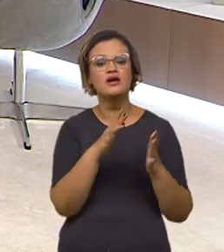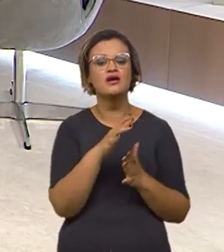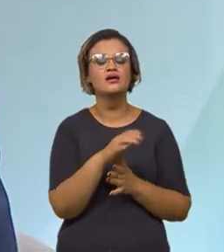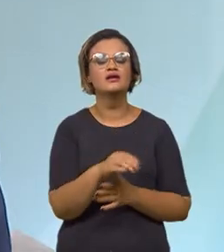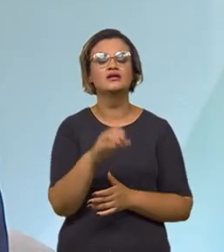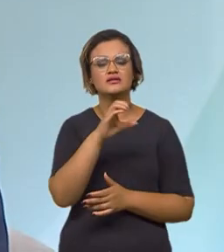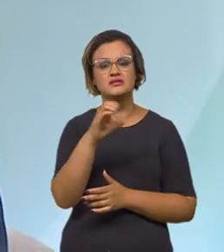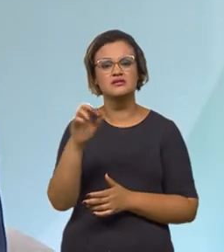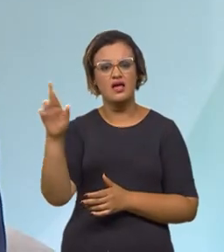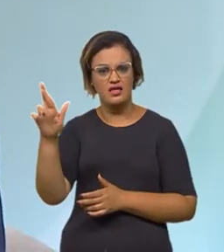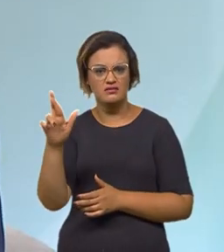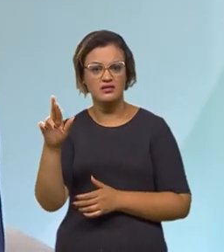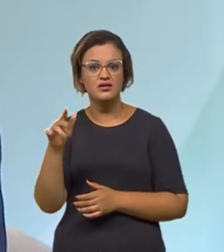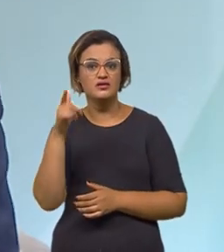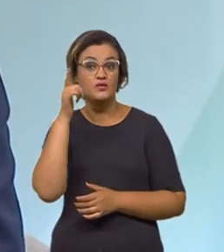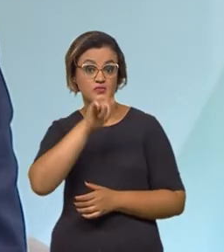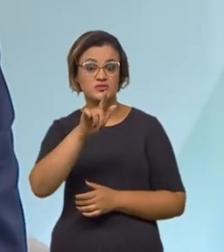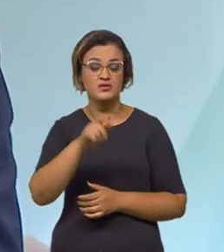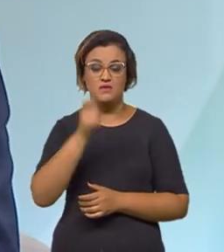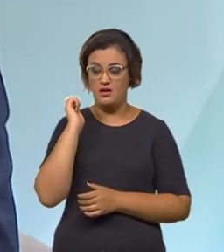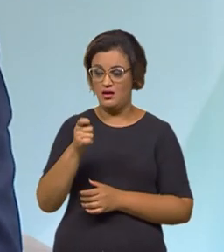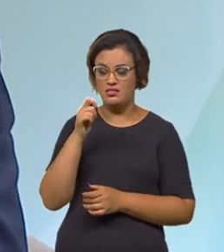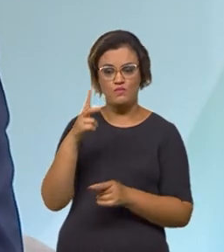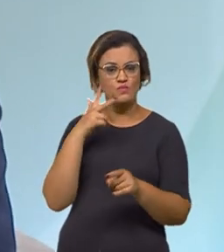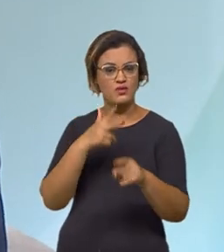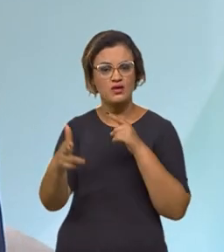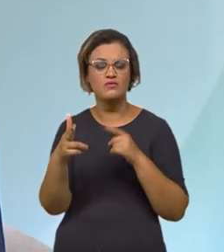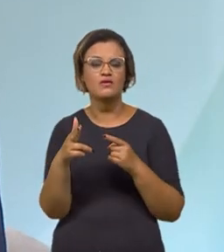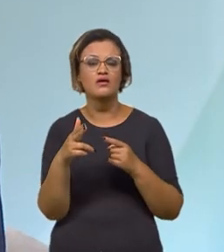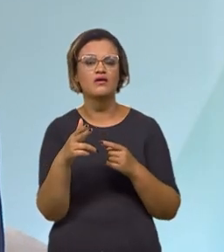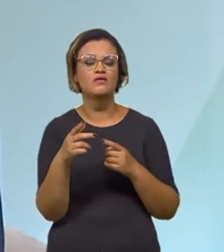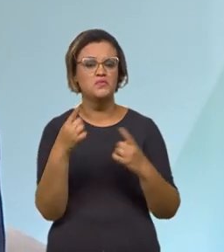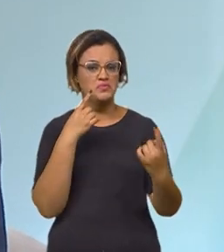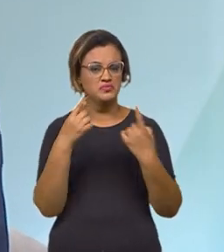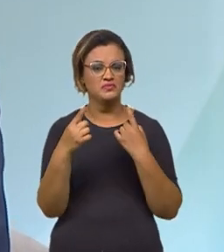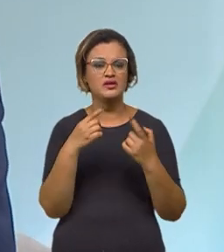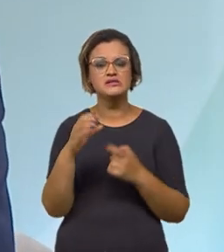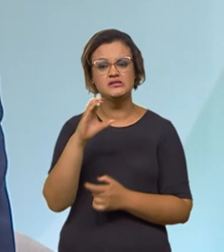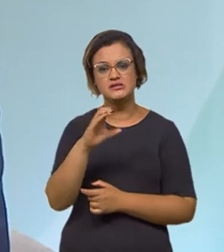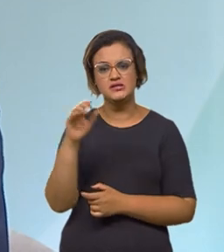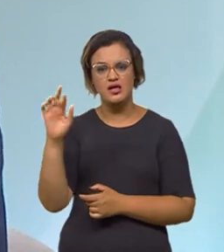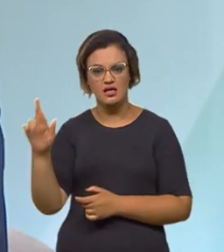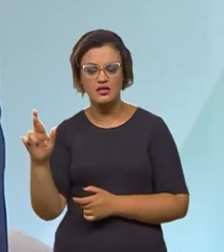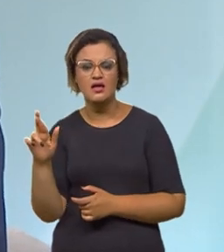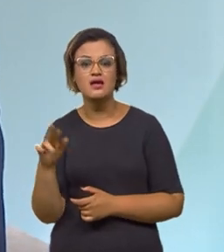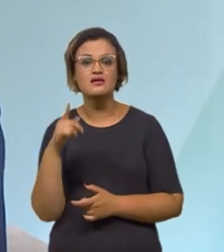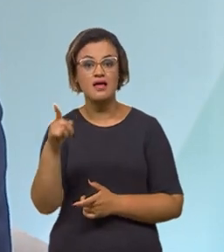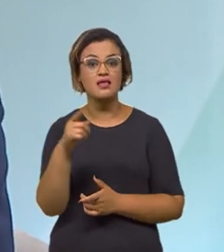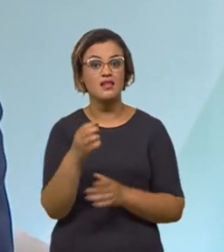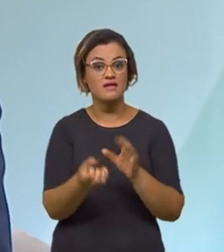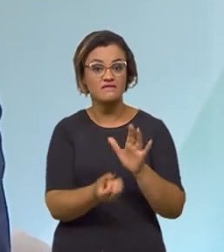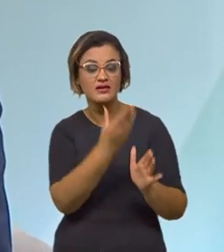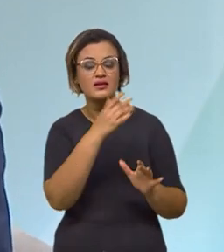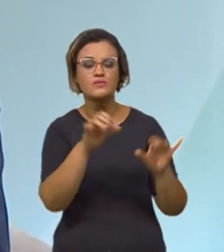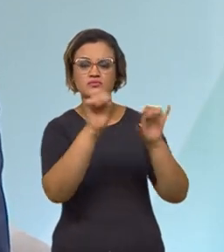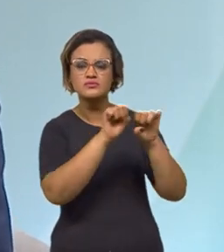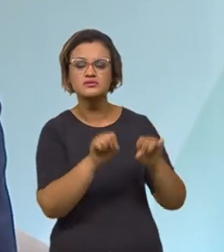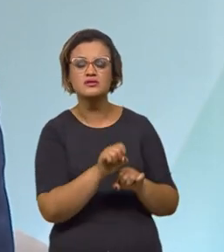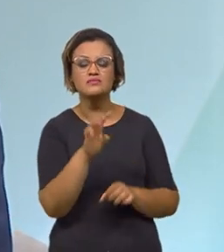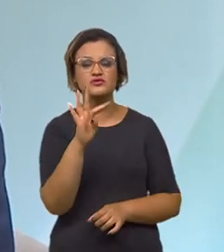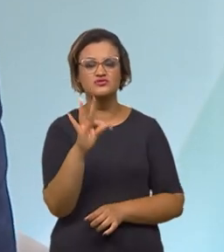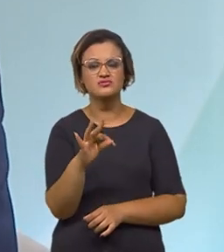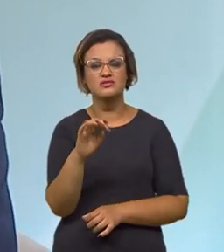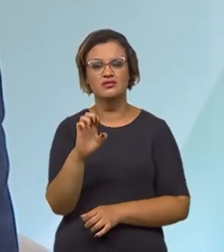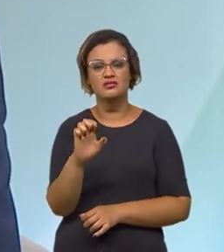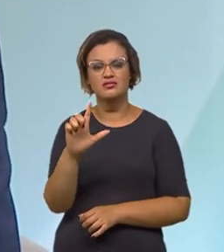CCR, que foi a vitoriosa no leilão, o leilão concorrido, Eco Rodovia CCR. A CCR vai, então, aí implantar todo o sistema de telecomunicação.